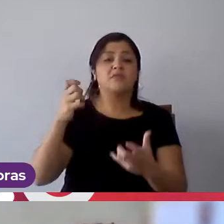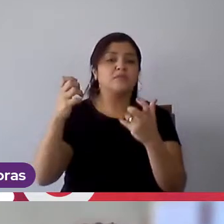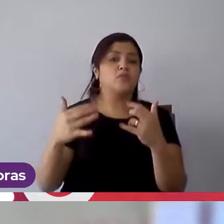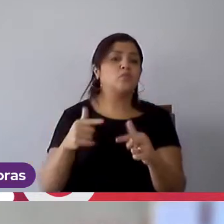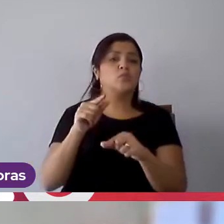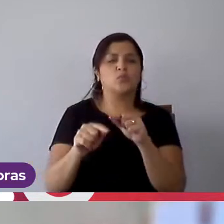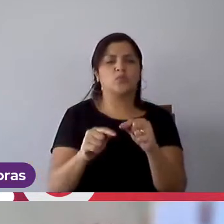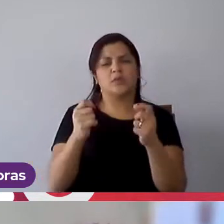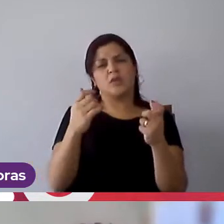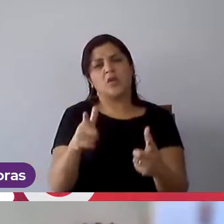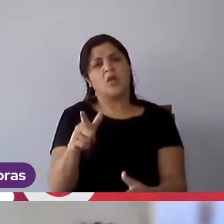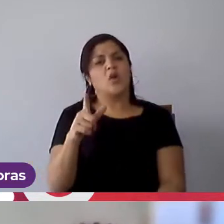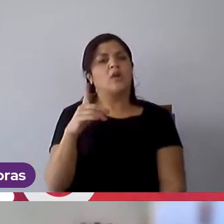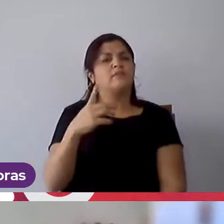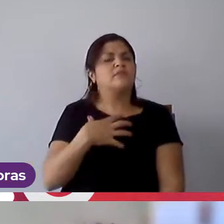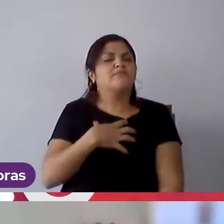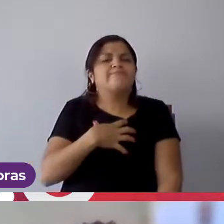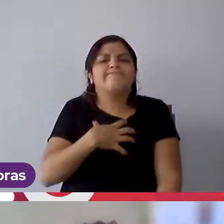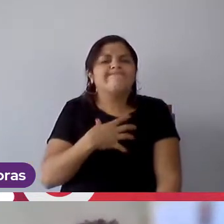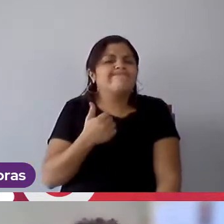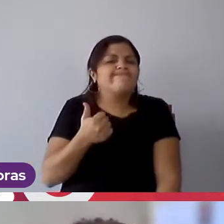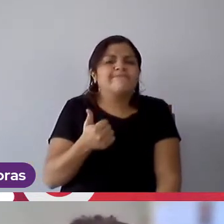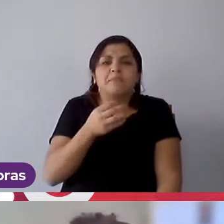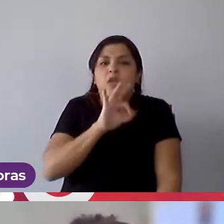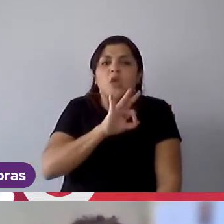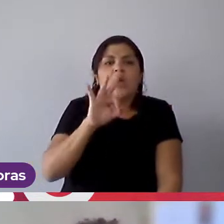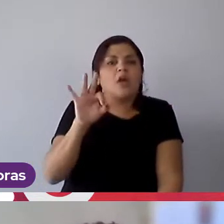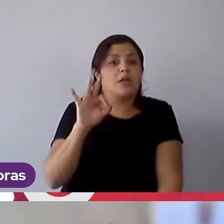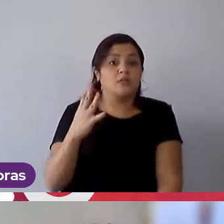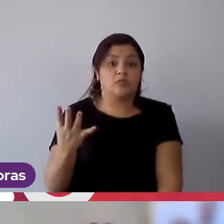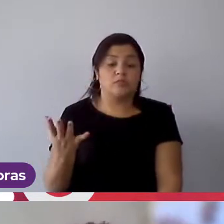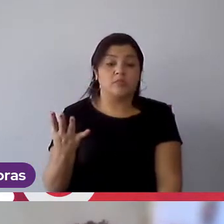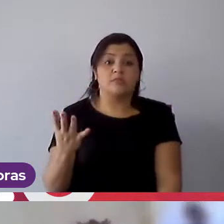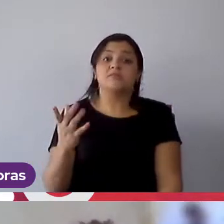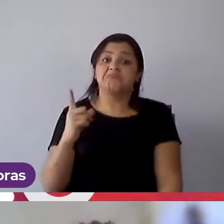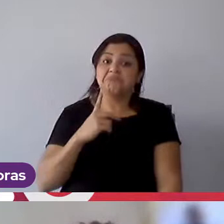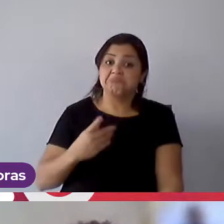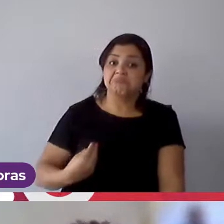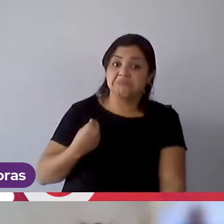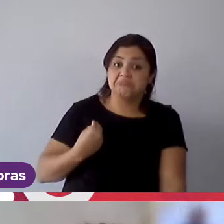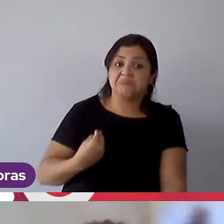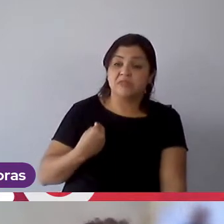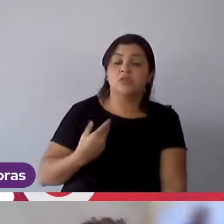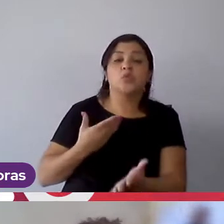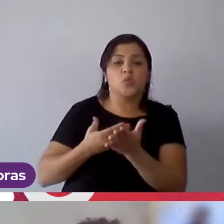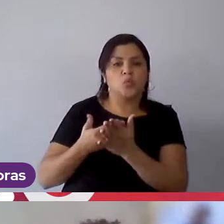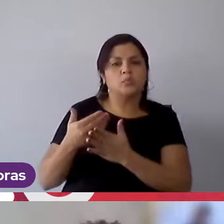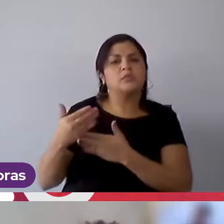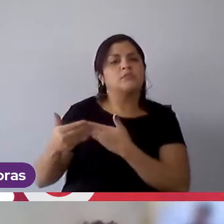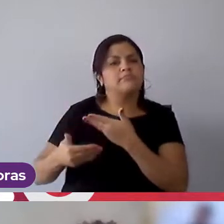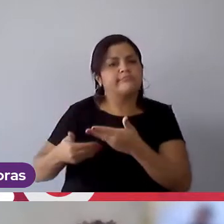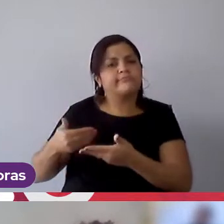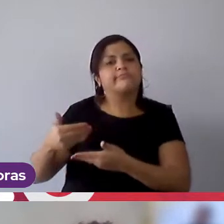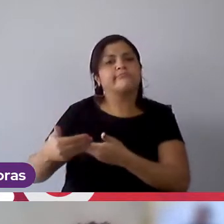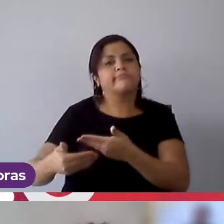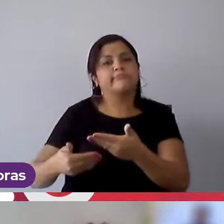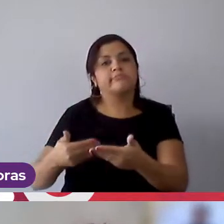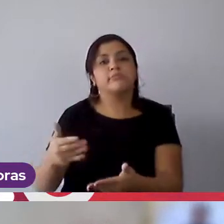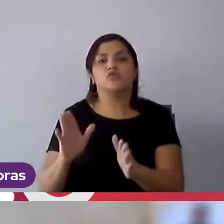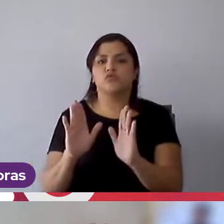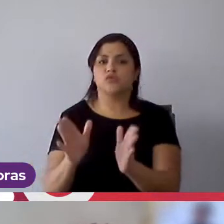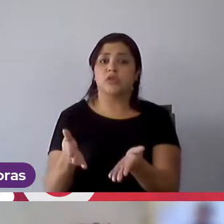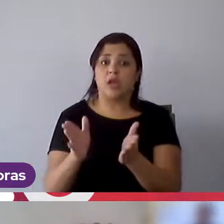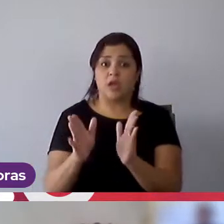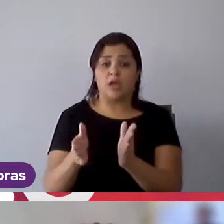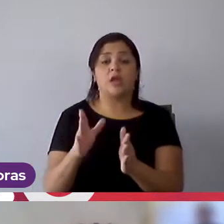Gabi também, de, olha, como eu me senti à vontade, né, de estar aqui, então, desde o início, eu já me senti assim, toda